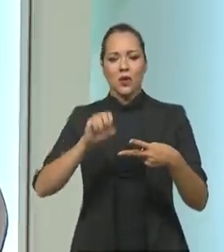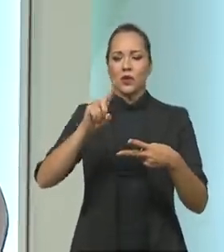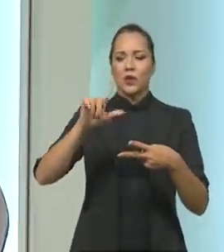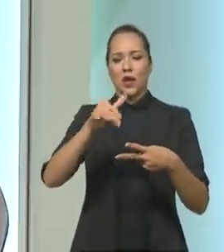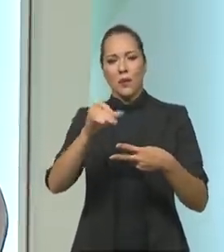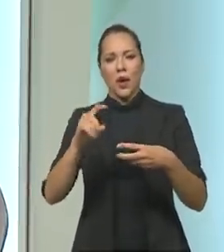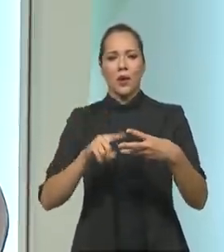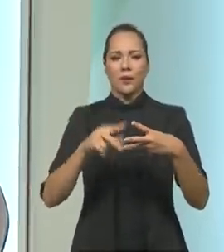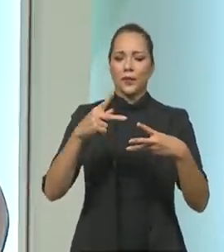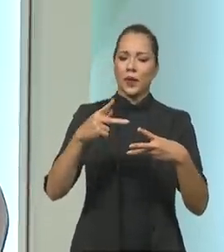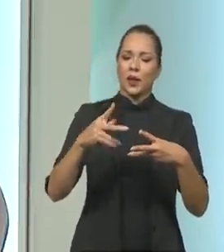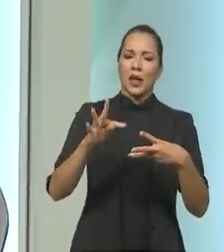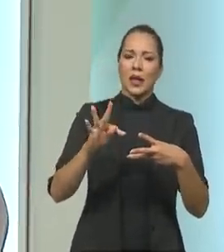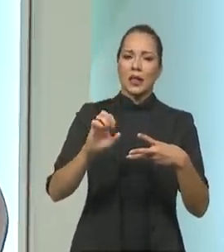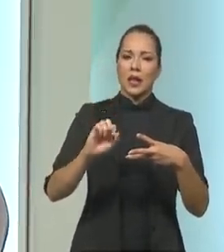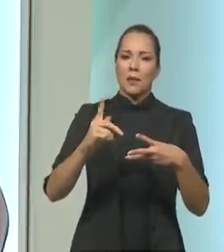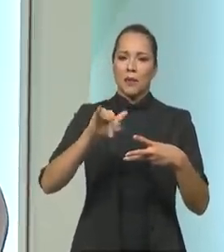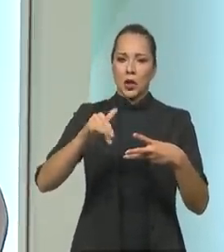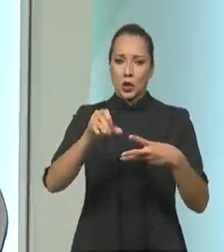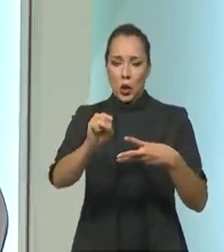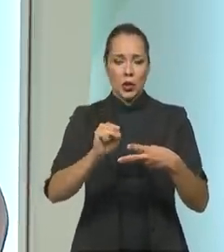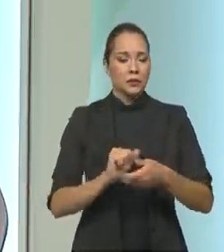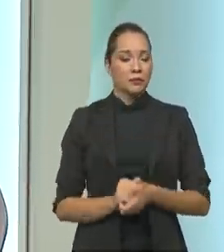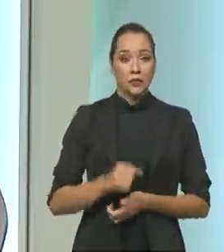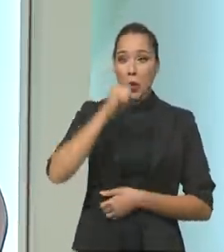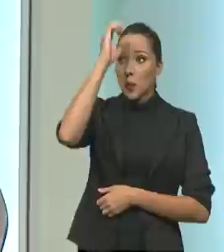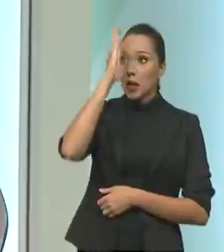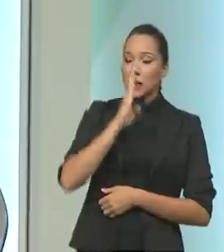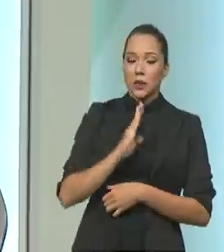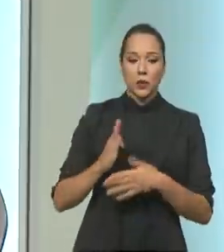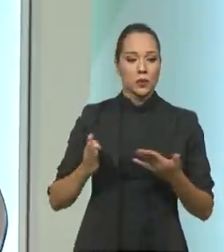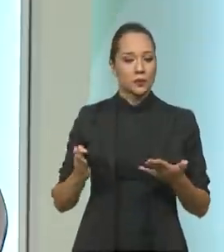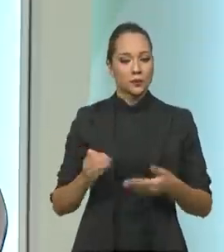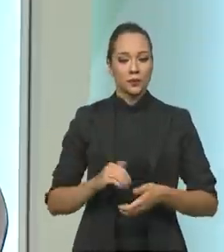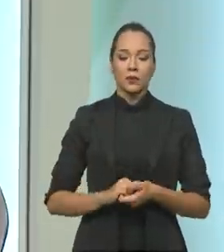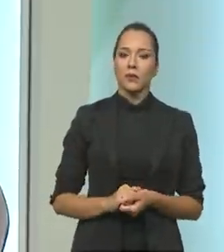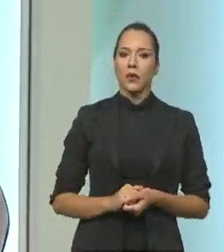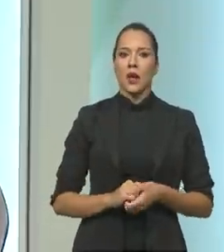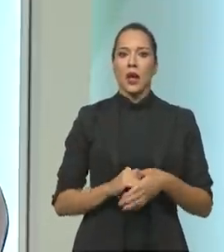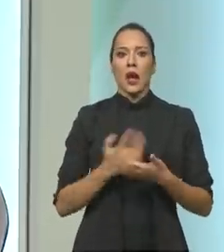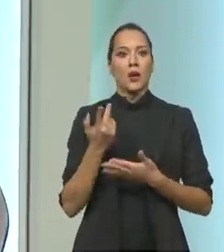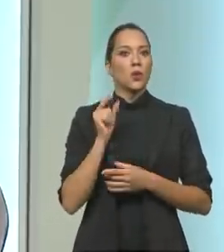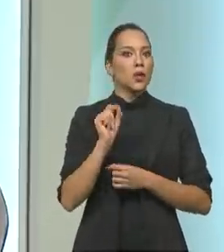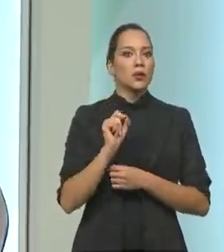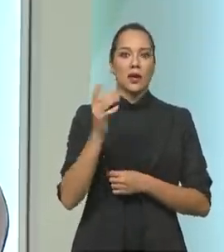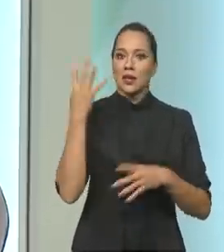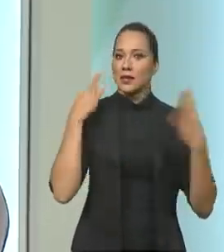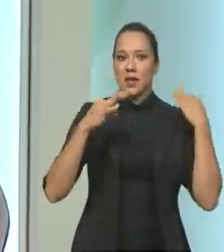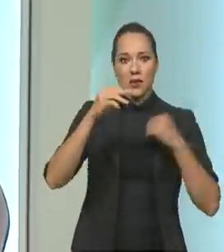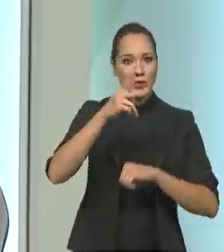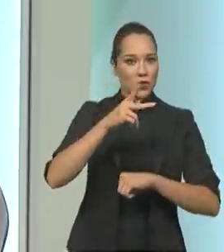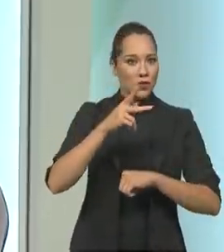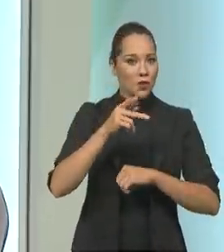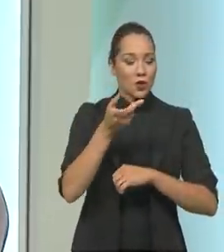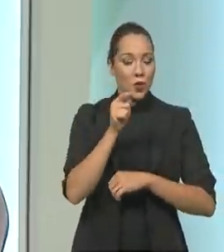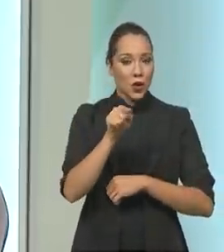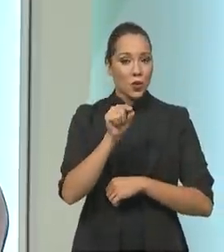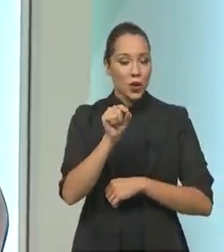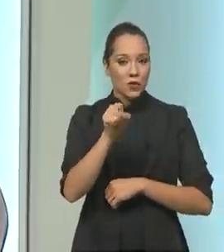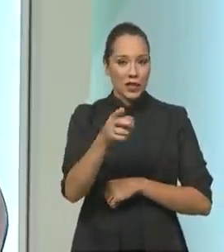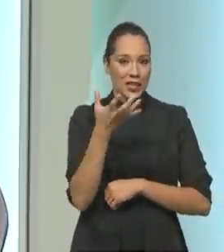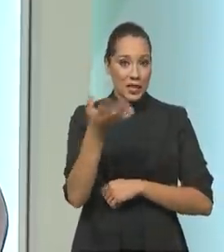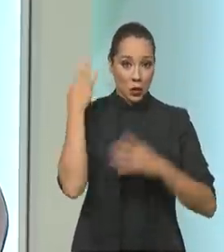o rio Tapajós. Enfim, o Brasil e o Anet e o Igaret. O que você quiser no turismo, nós temos. Temos também